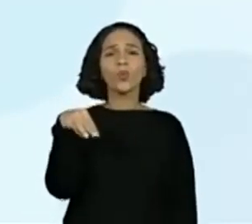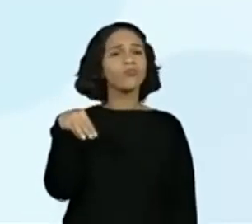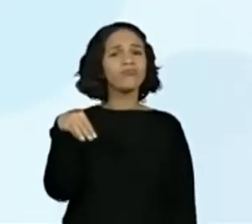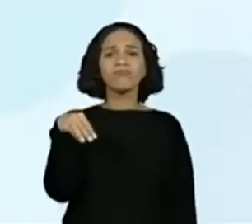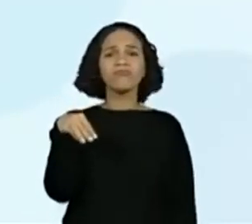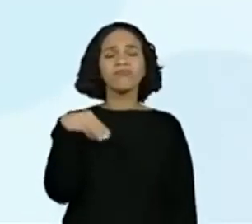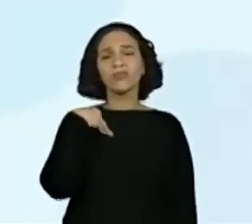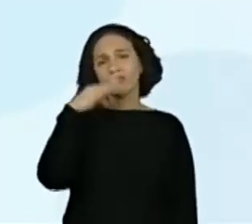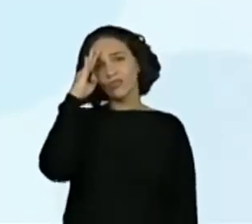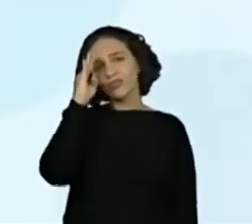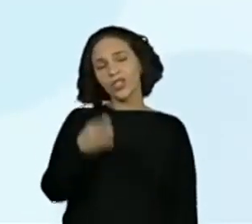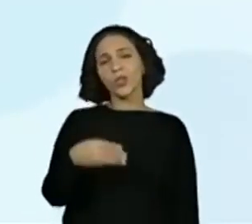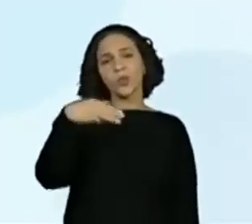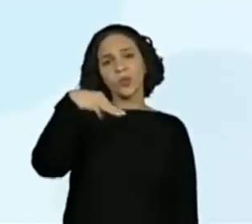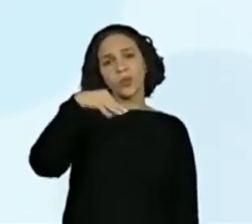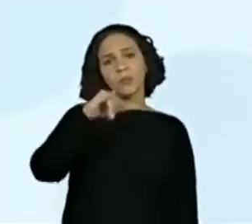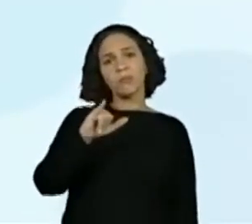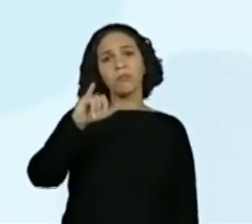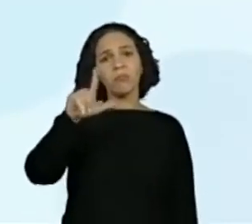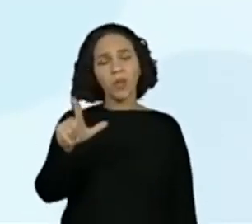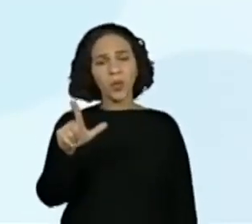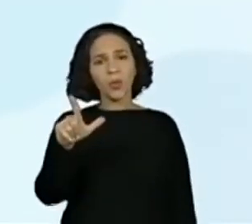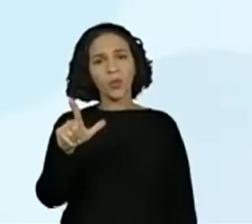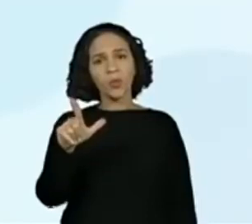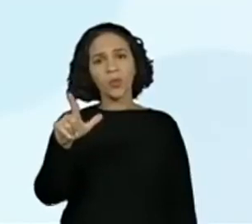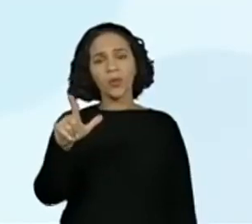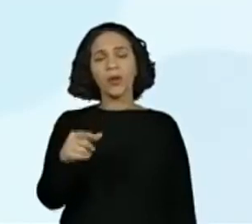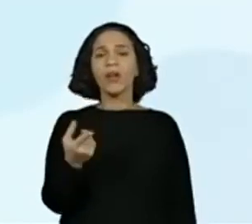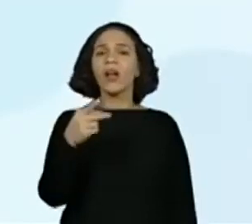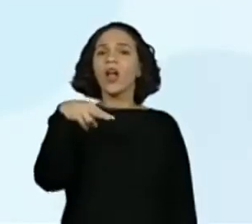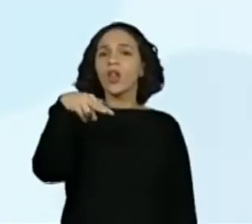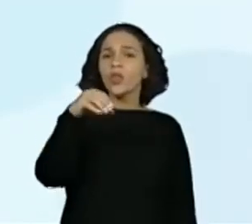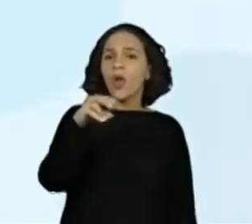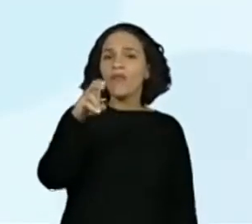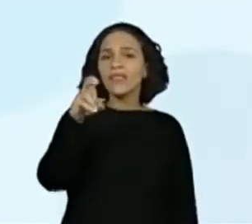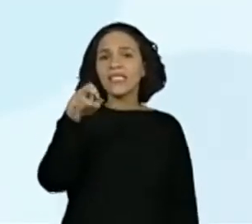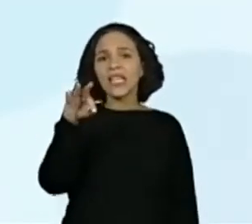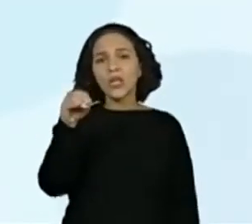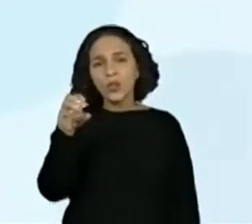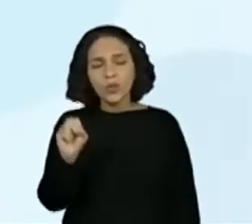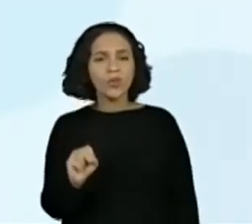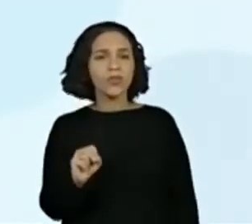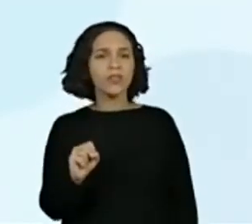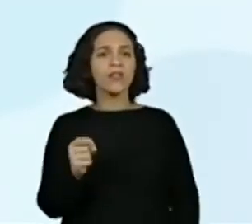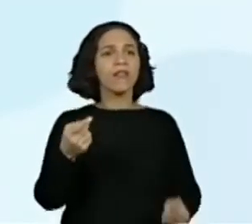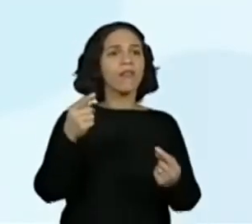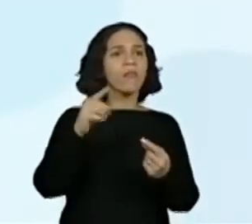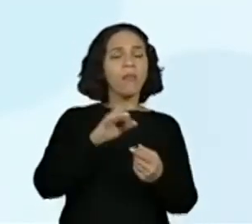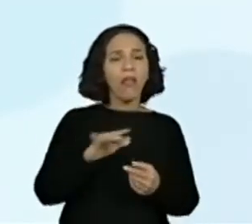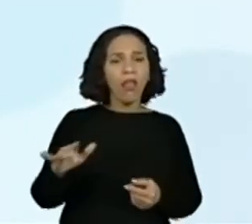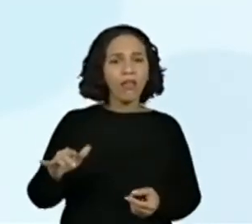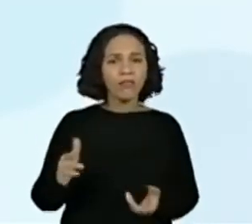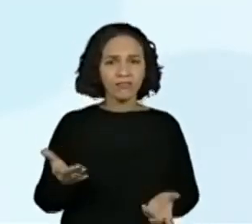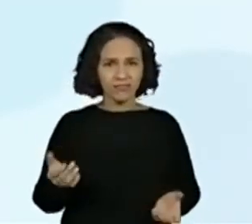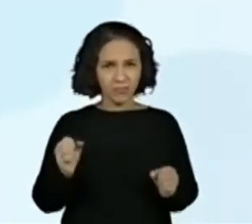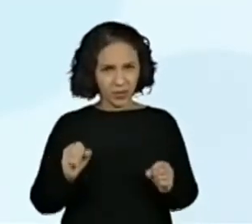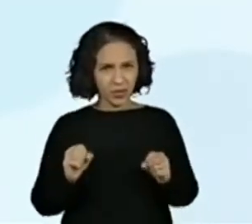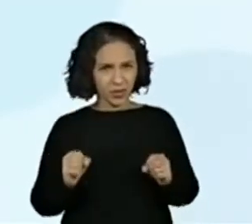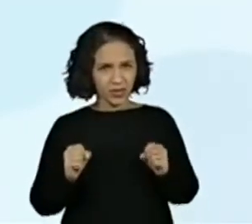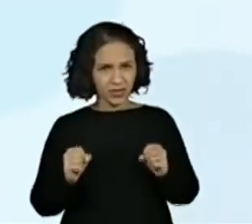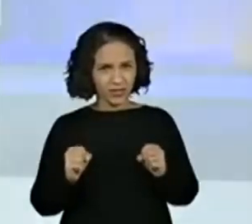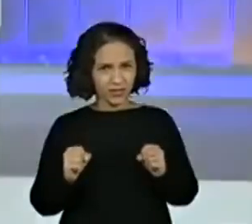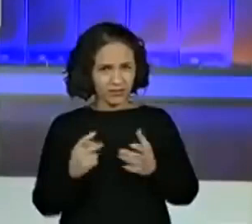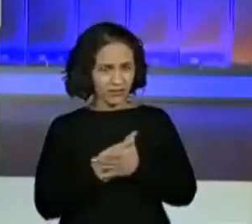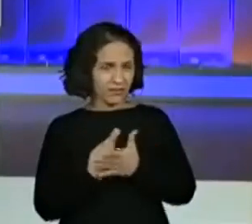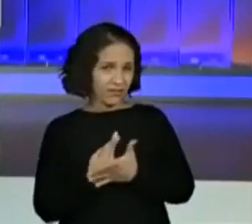direto mil novecentos e três e mil novecentos e sessenta e dois. Está